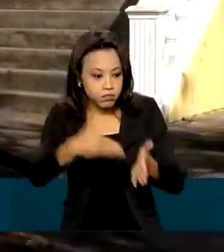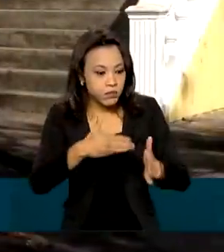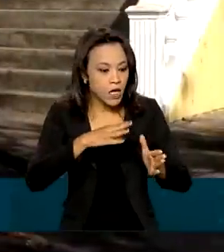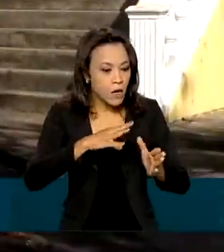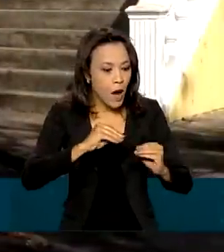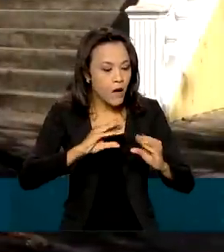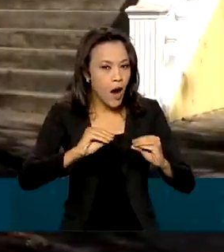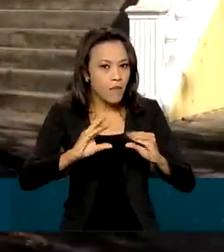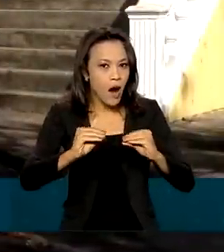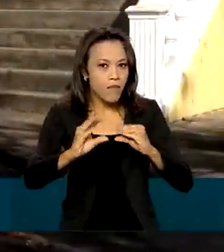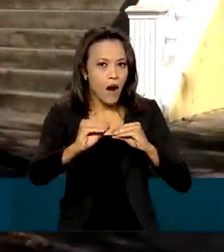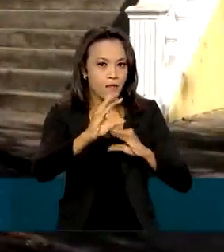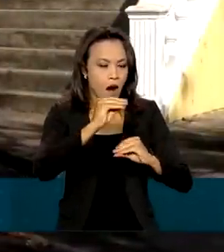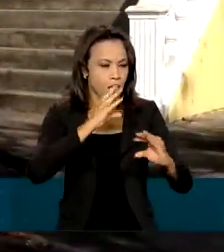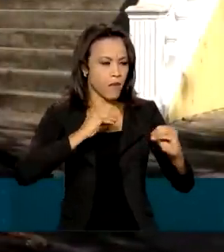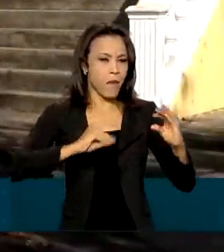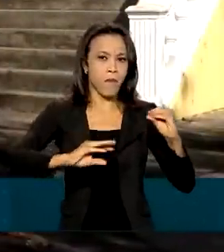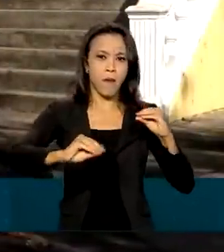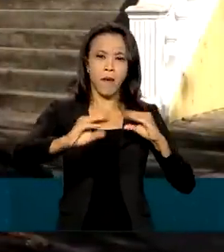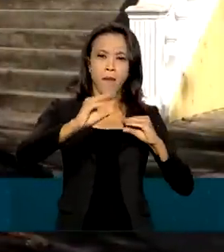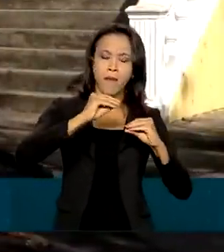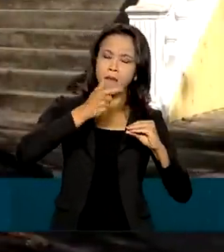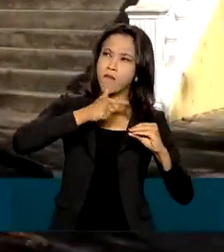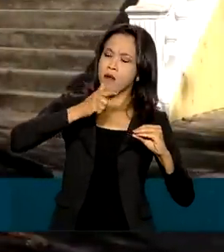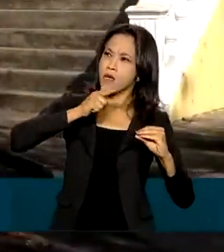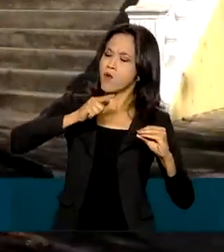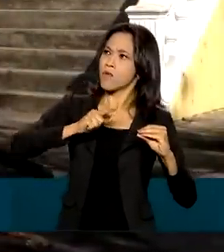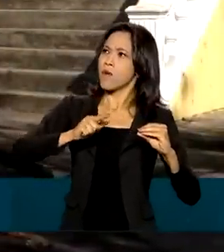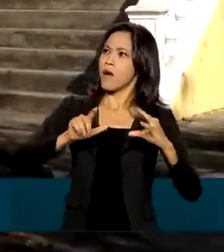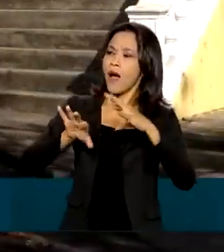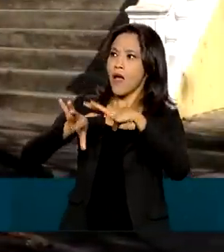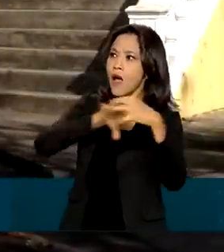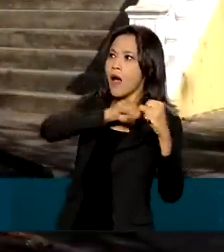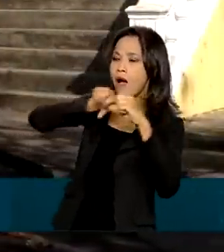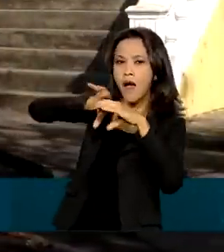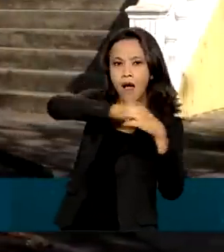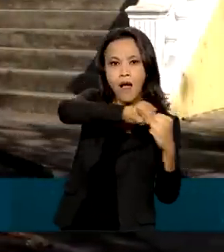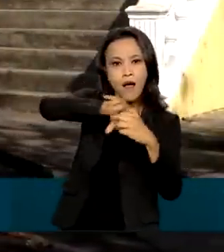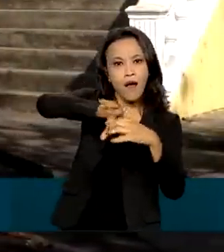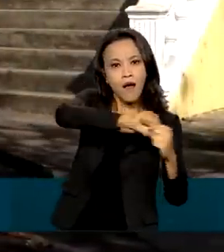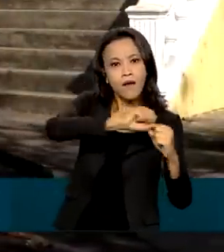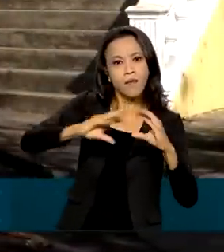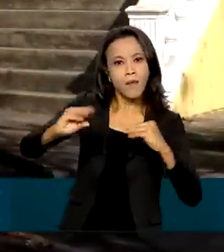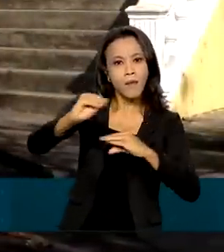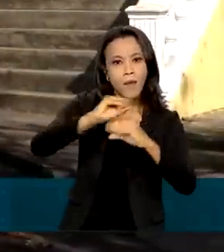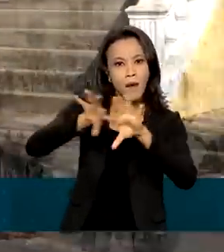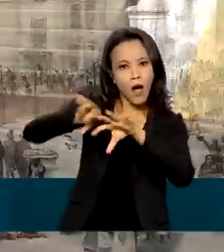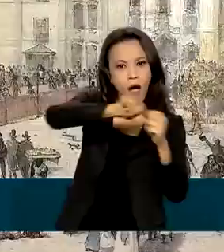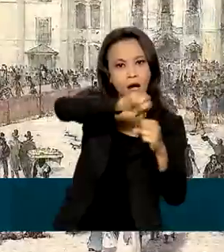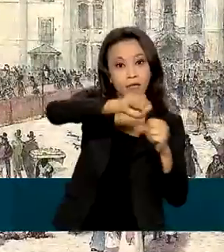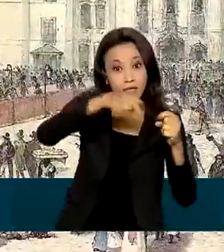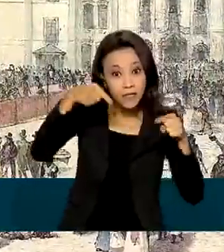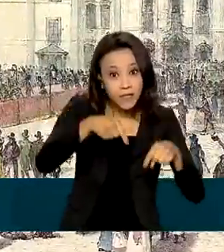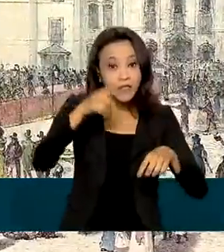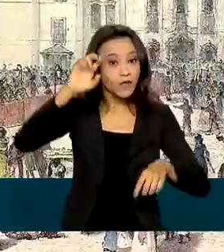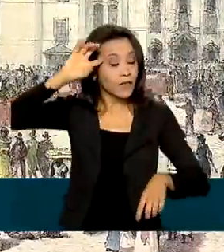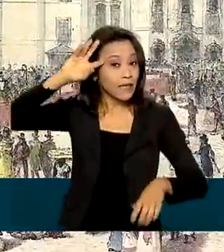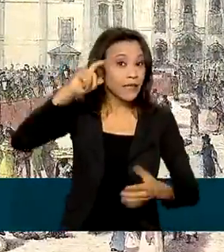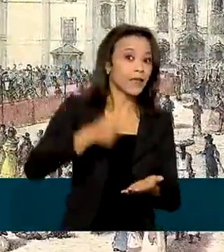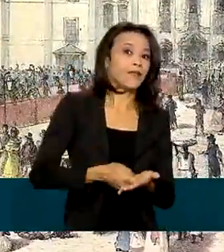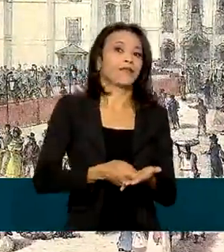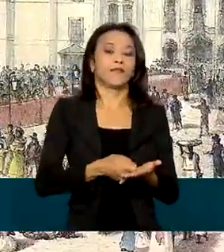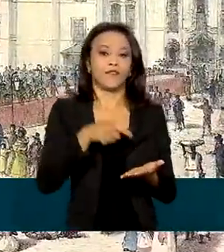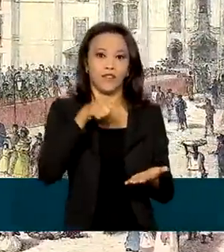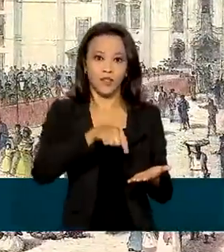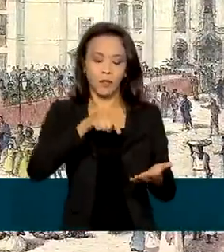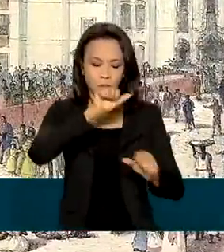falar, e aquilo é da aristocracia, que o linguajar passa a ser imitado. Então, isso foi um fator decisivo para mudar essa